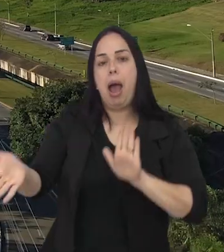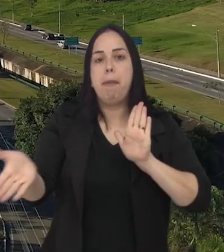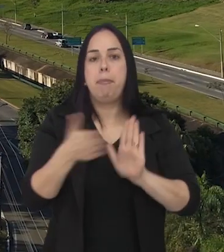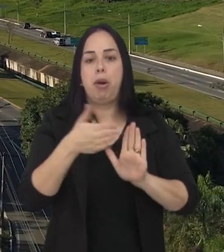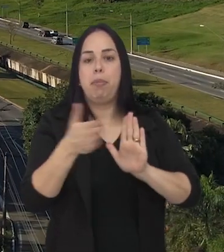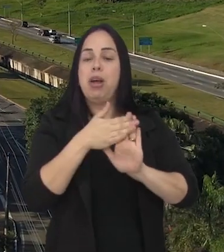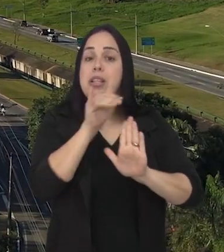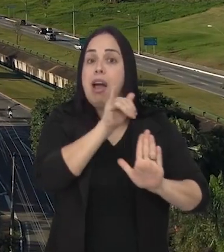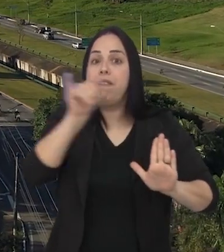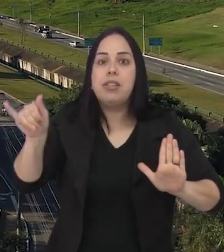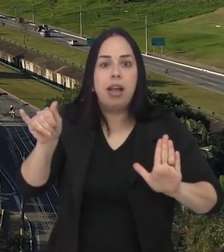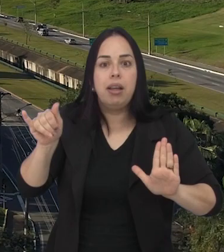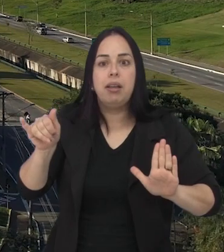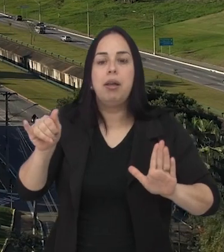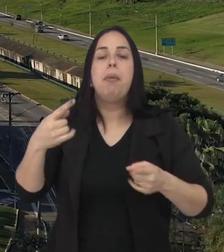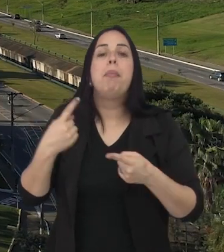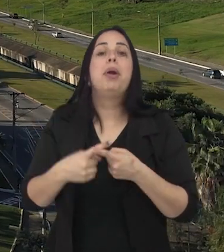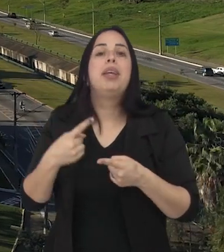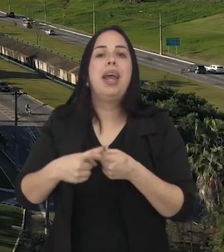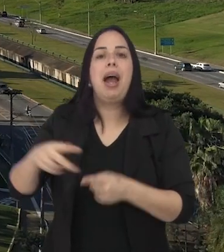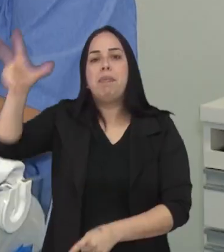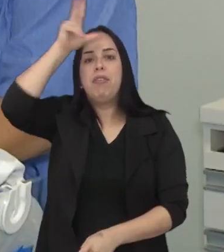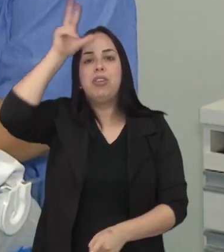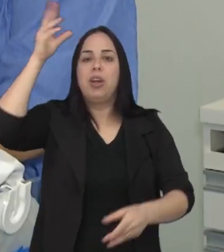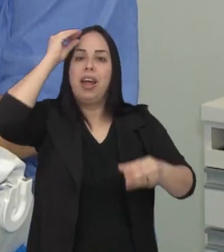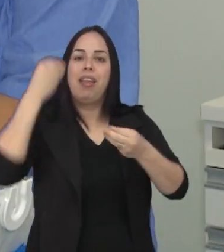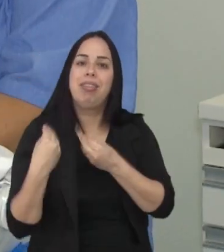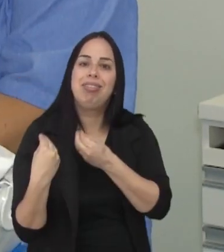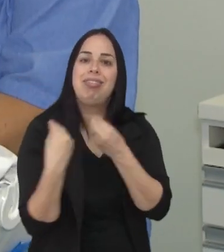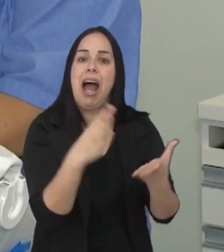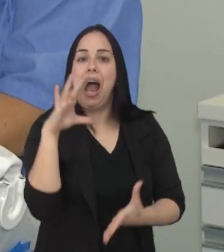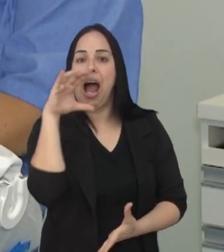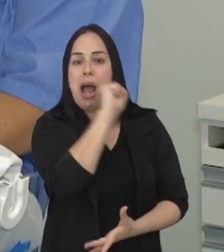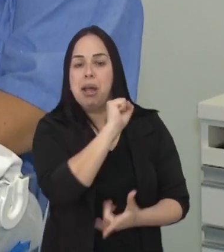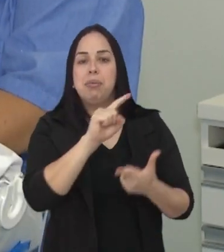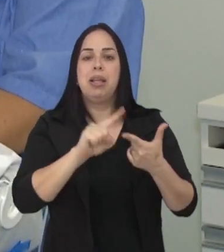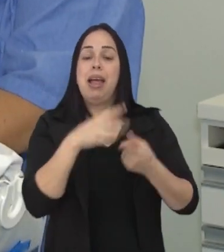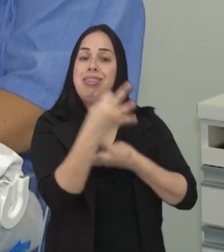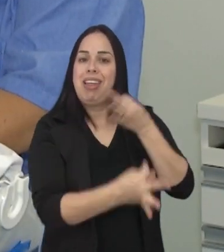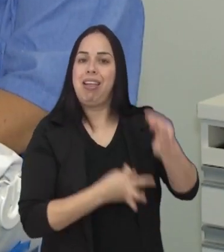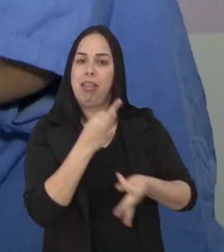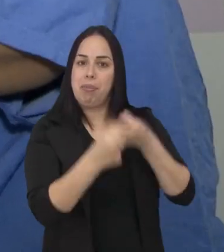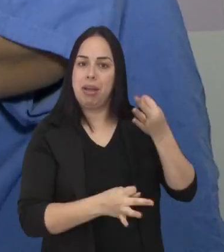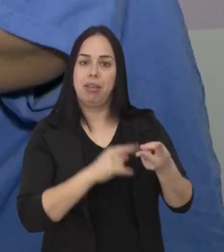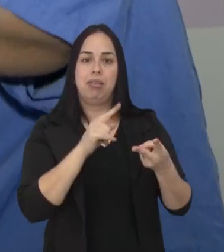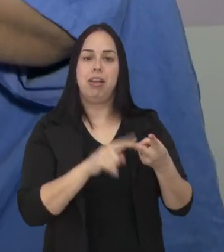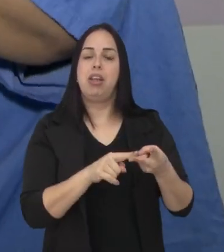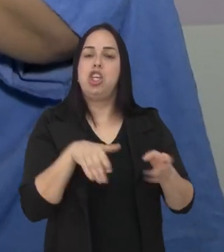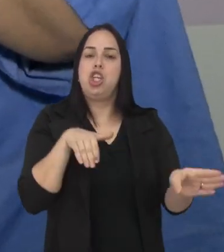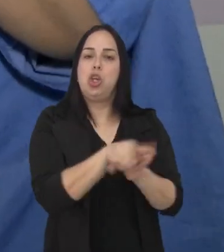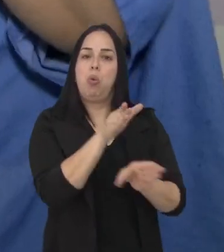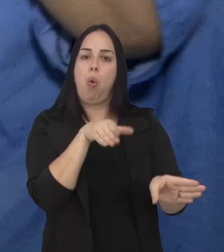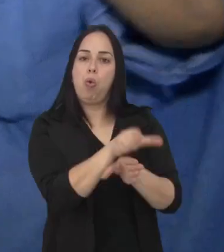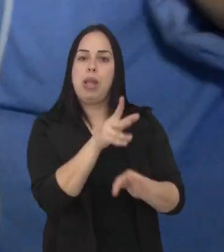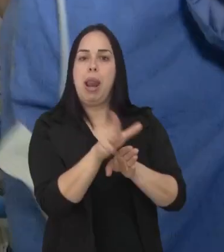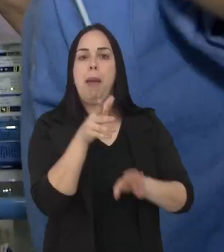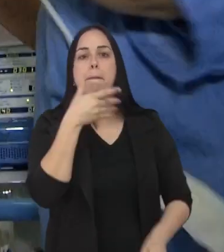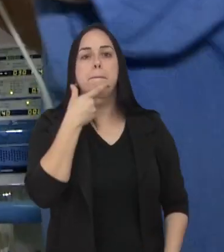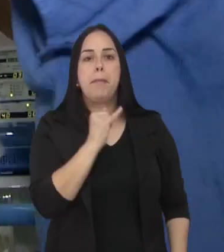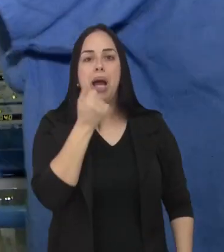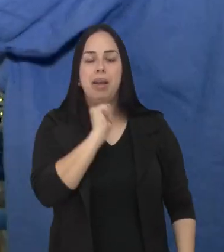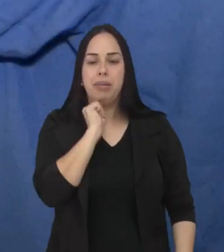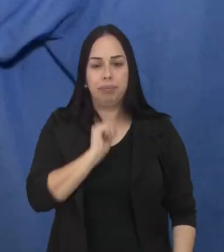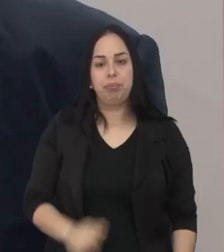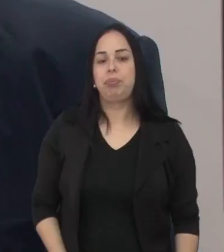A proposta é comunicar o poder público para que o município possa oferecer, de maneira rápida, tratamento e